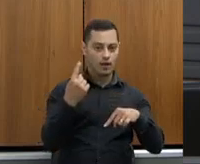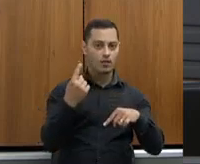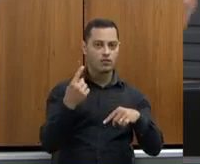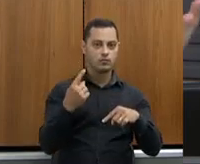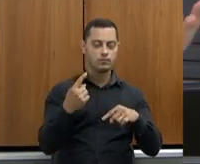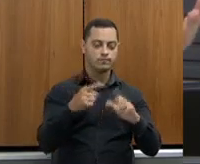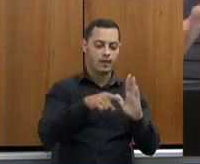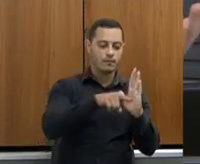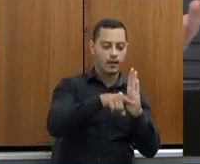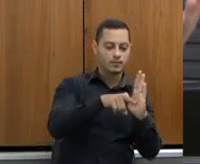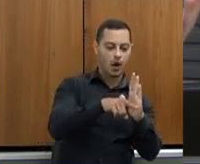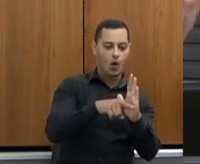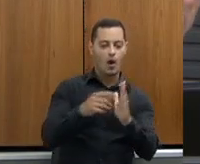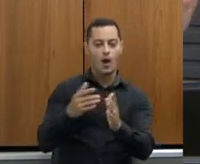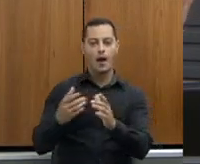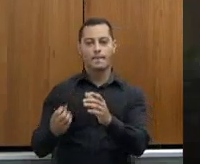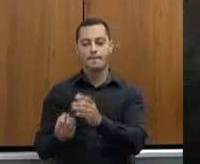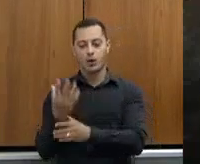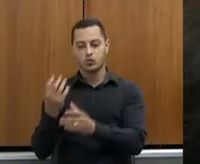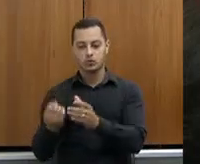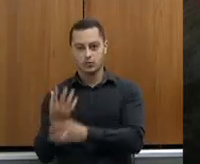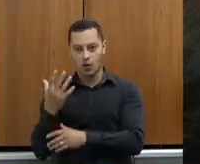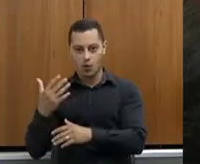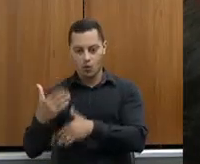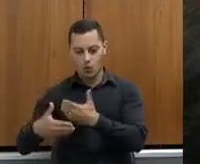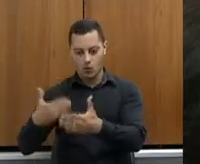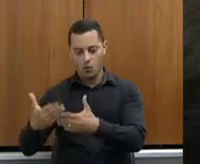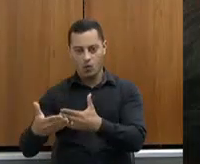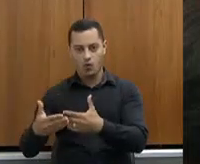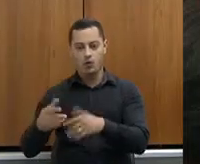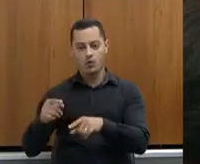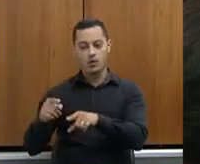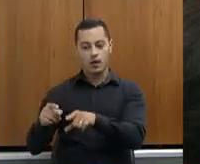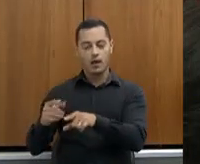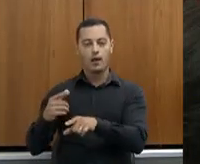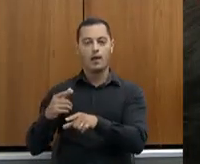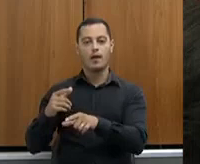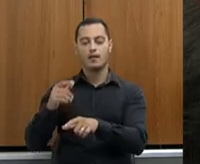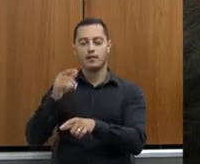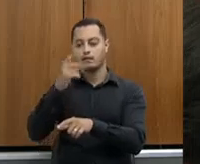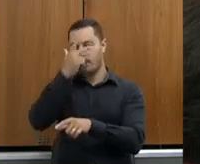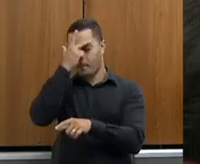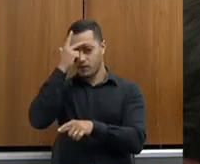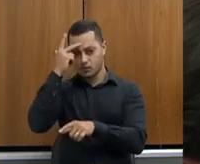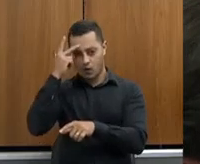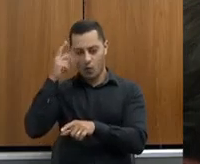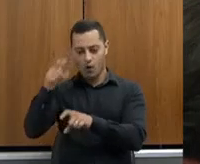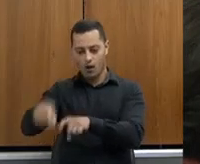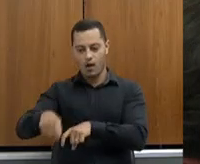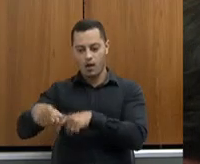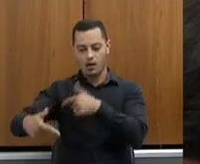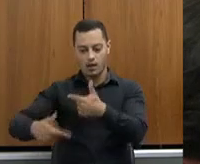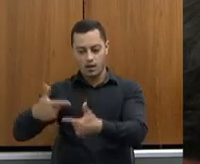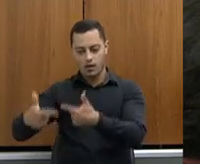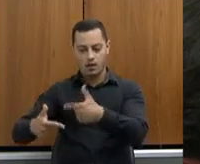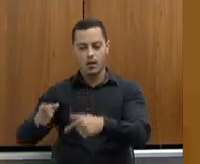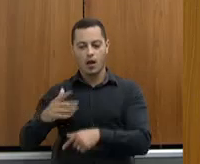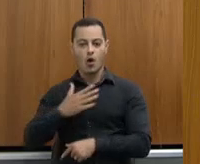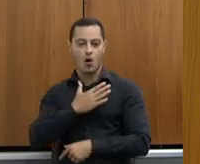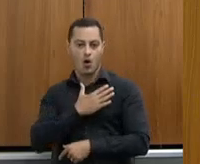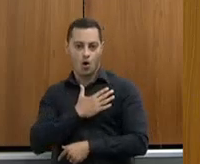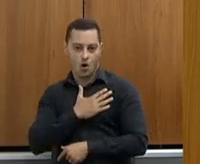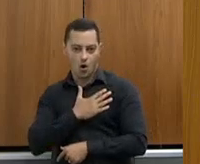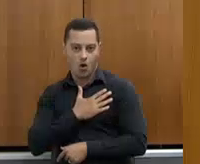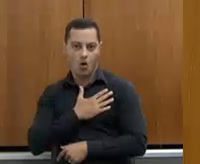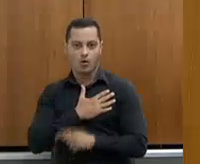e a produção. O produtor, ele gosta de receber, deputada, o técnico da Emater, mas ele